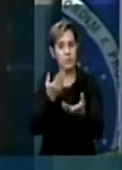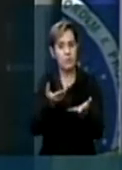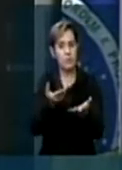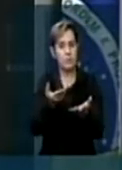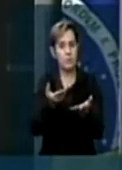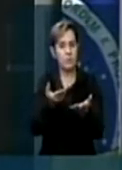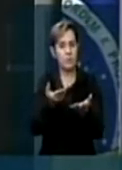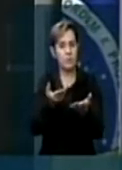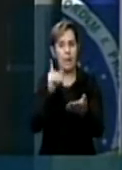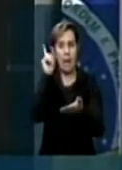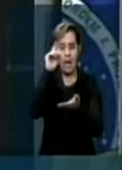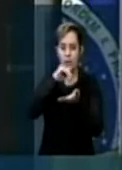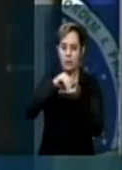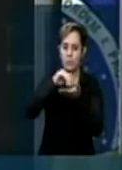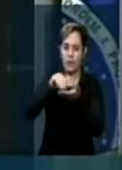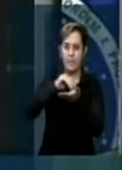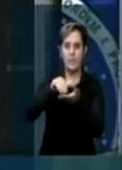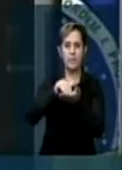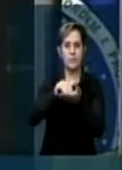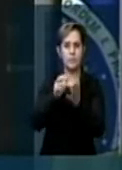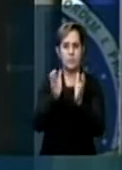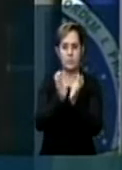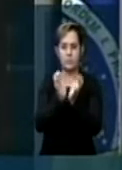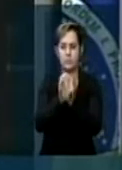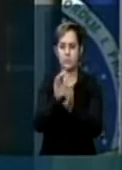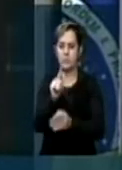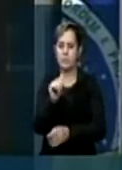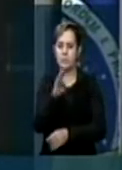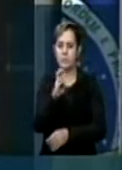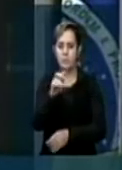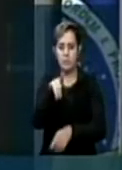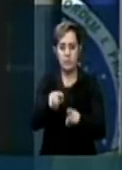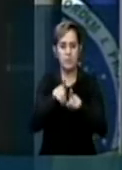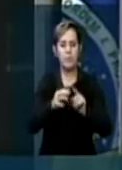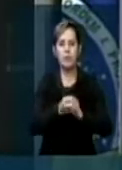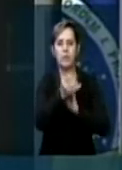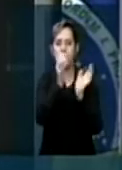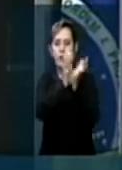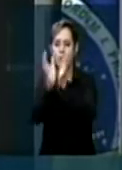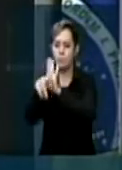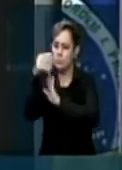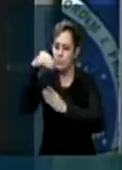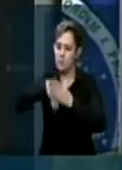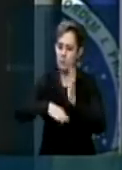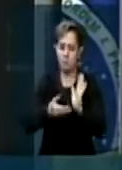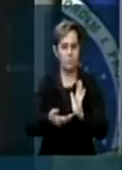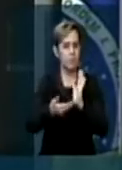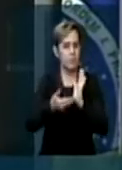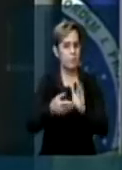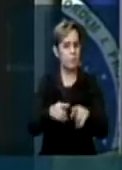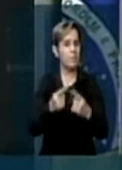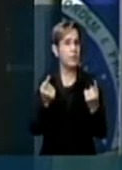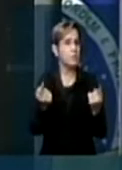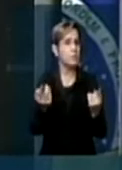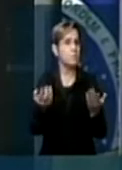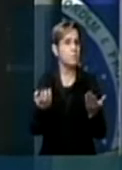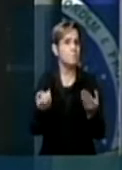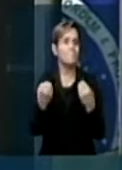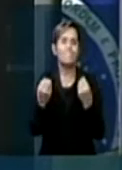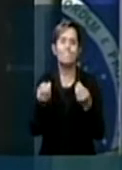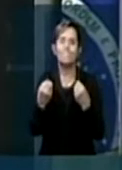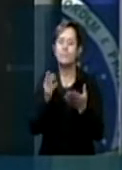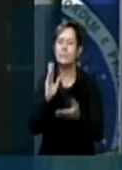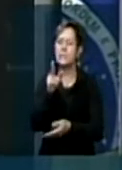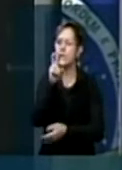não só lá no gabinete, como também nos outros setores da casa. Mas, por outro lado, não é justo que